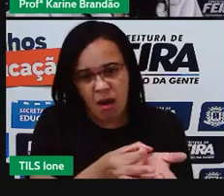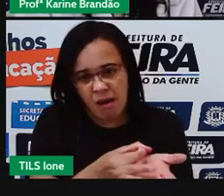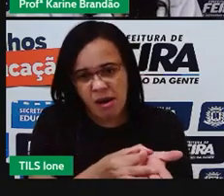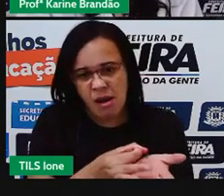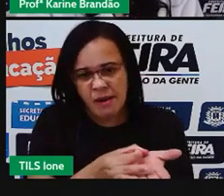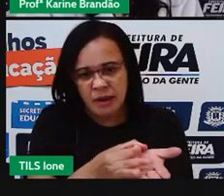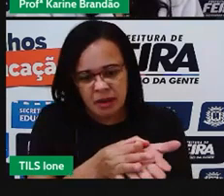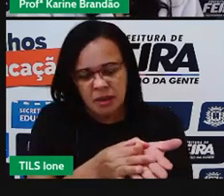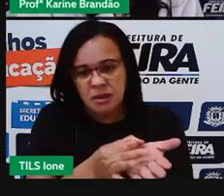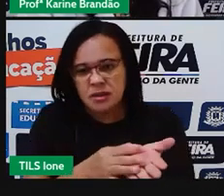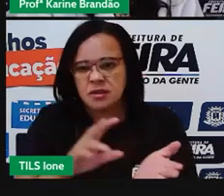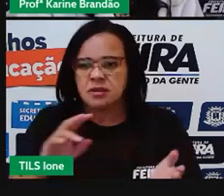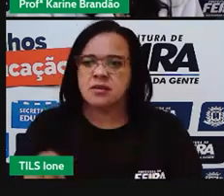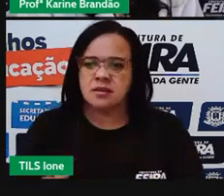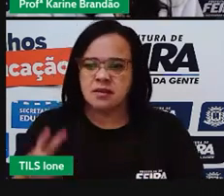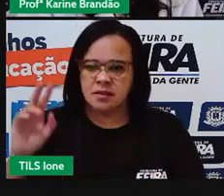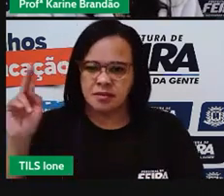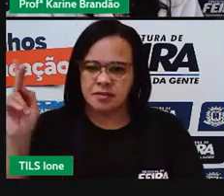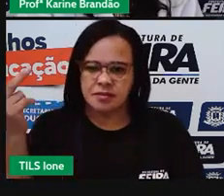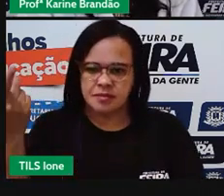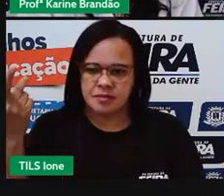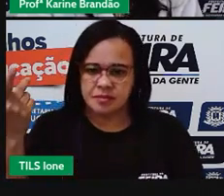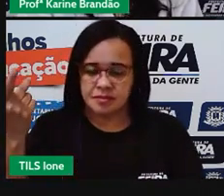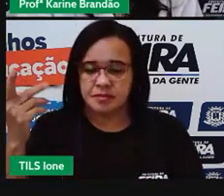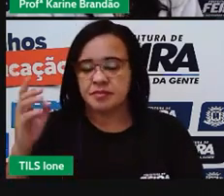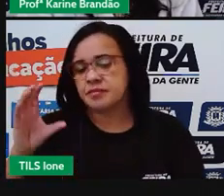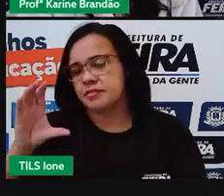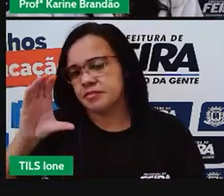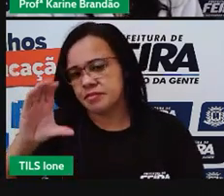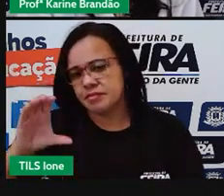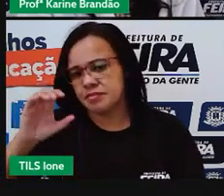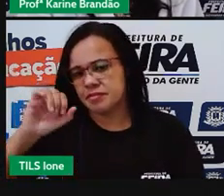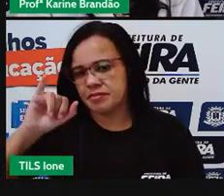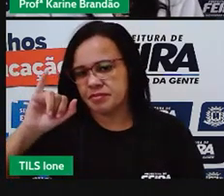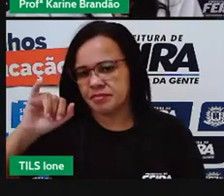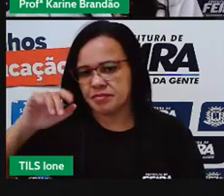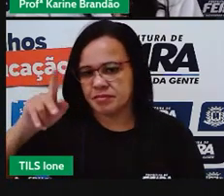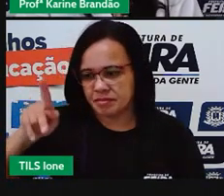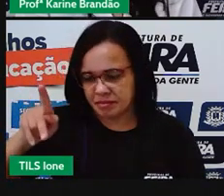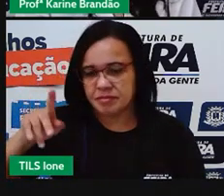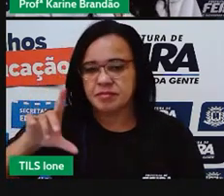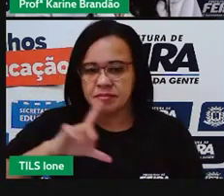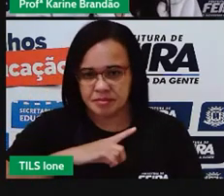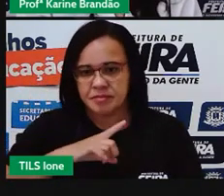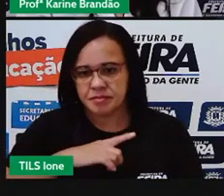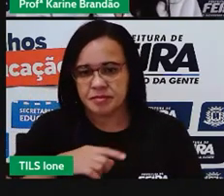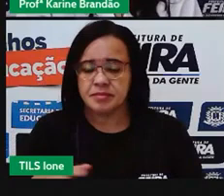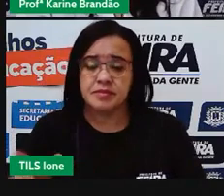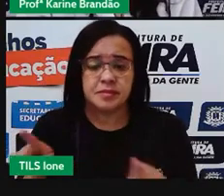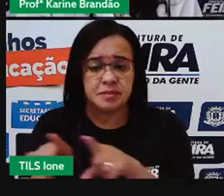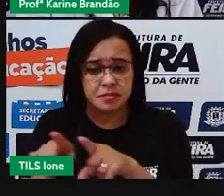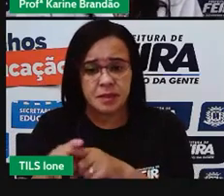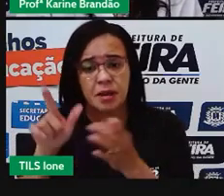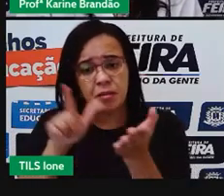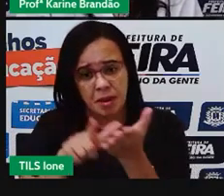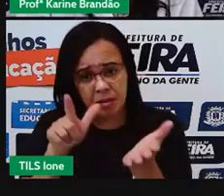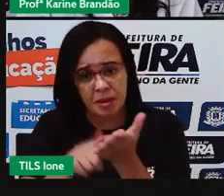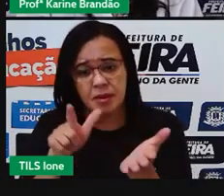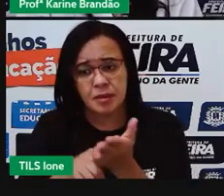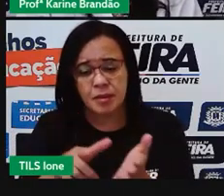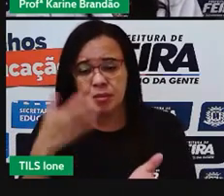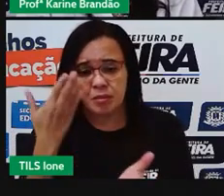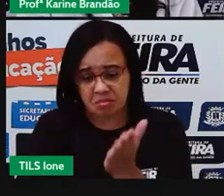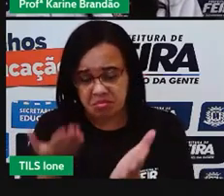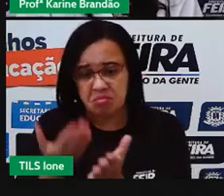2 gramas, é gasto 32 litros de água. Quando a gente pensa na folha de papel, né, uma